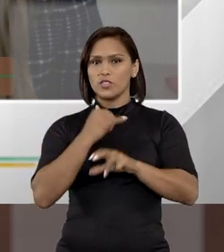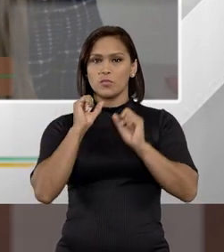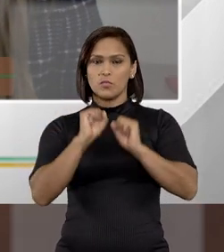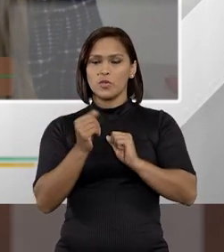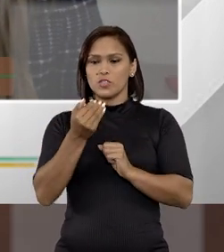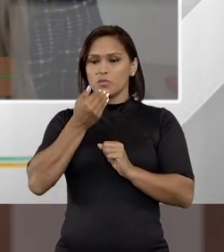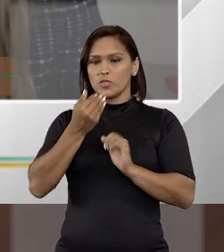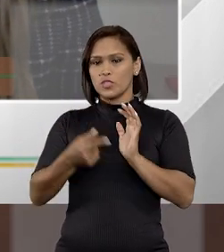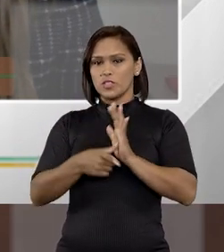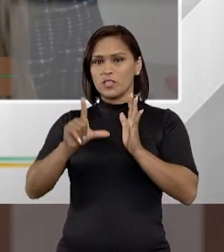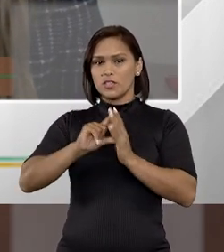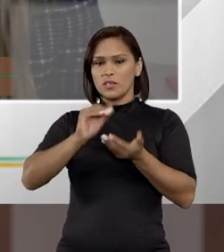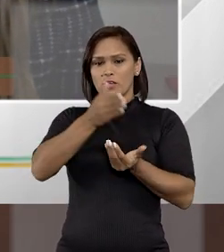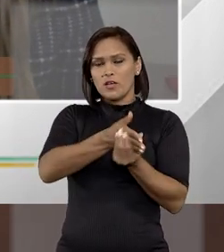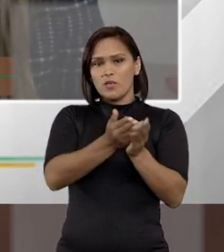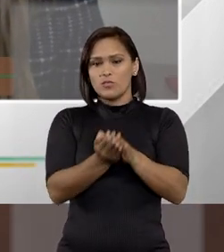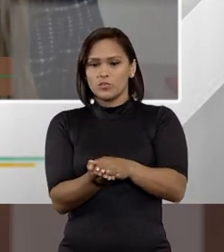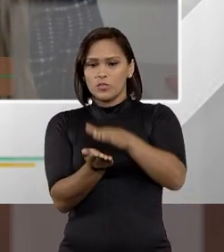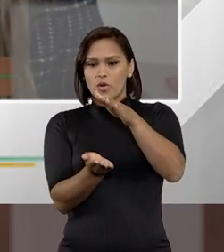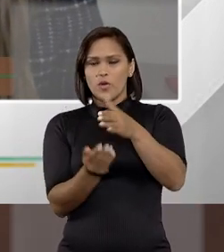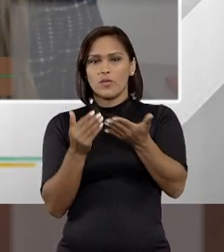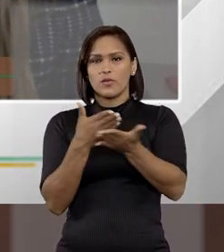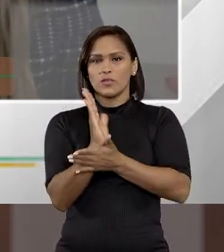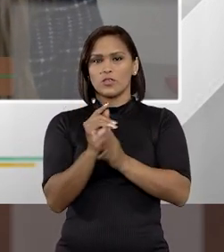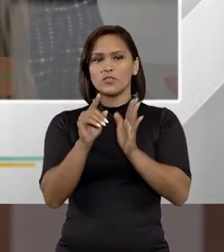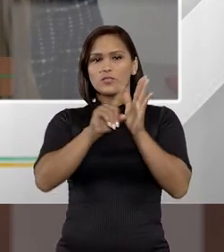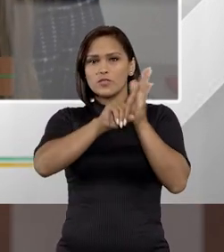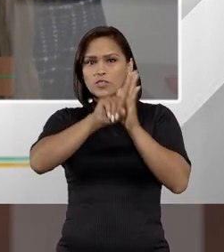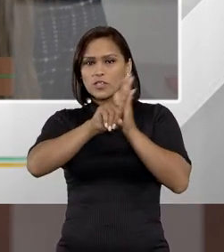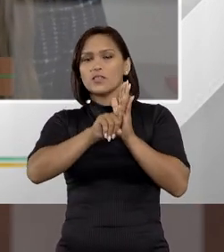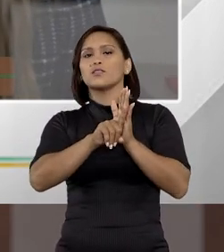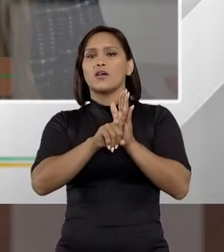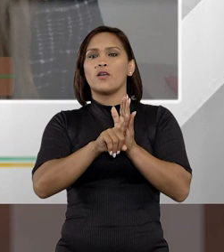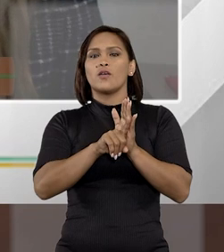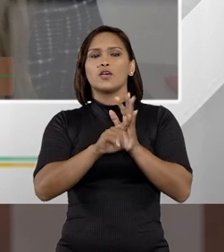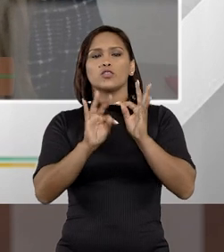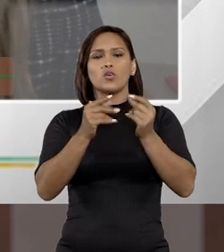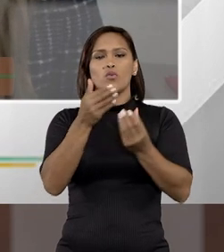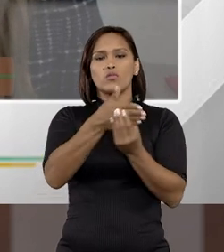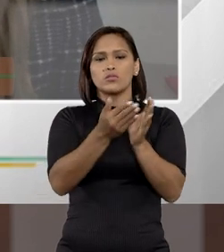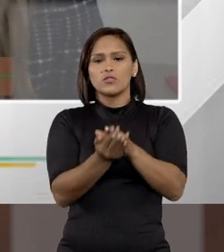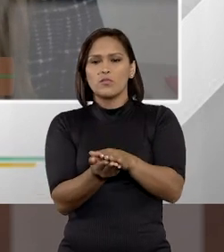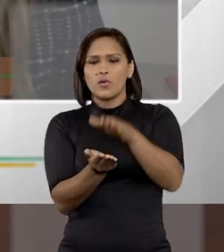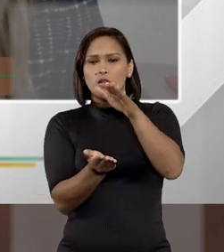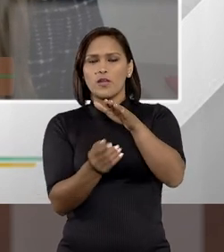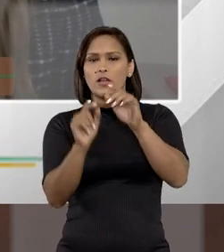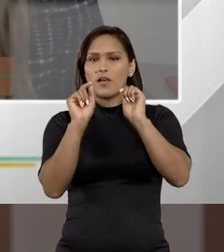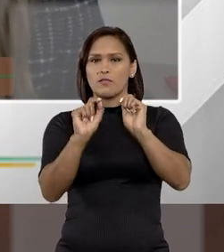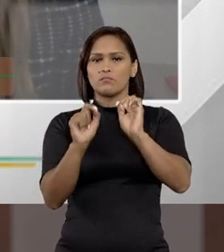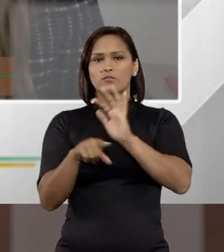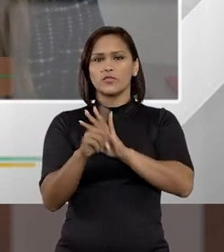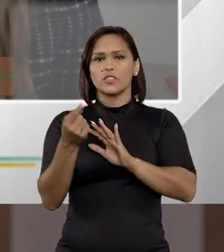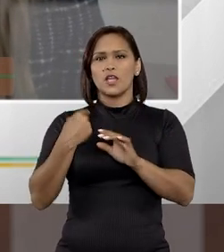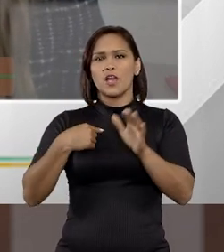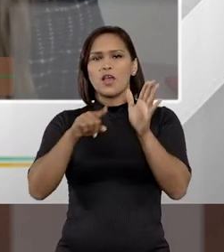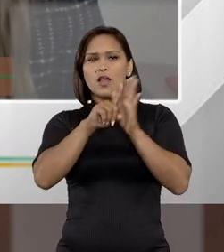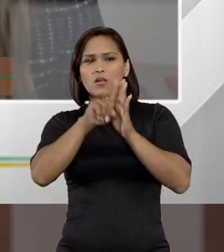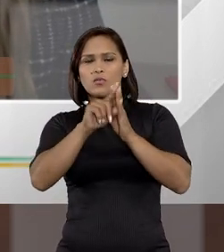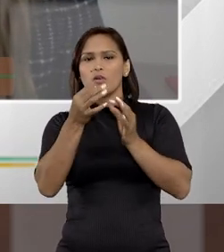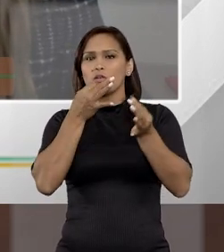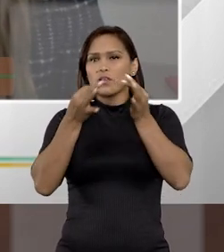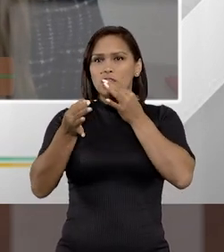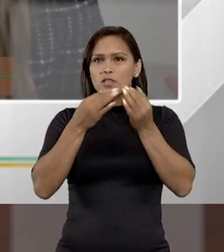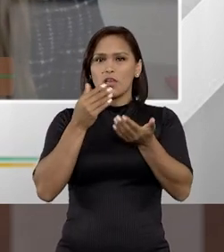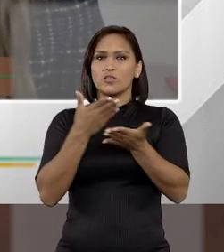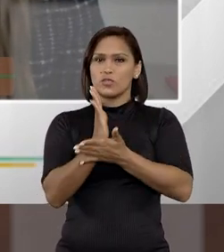pode solicitar diligências à autoridade de investigação, e claro, essas diligências ficam aí, obviamente, submetidas ao